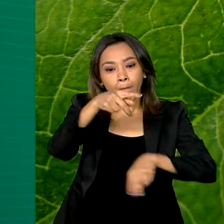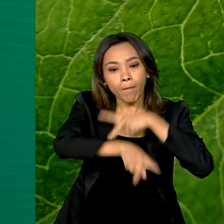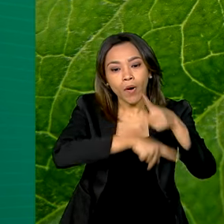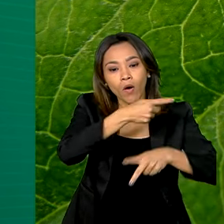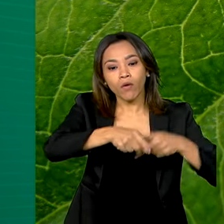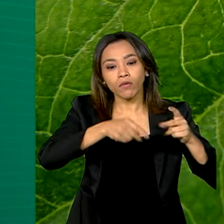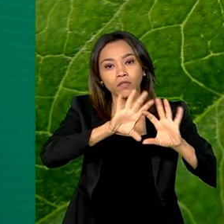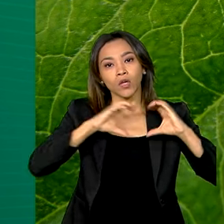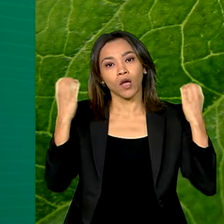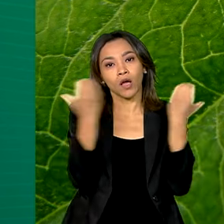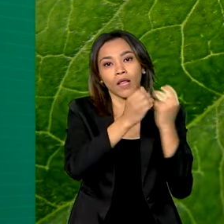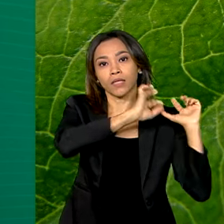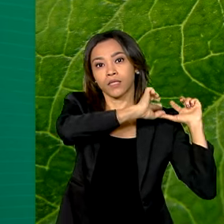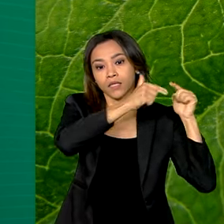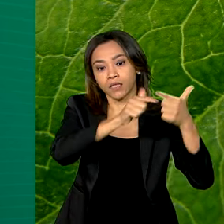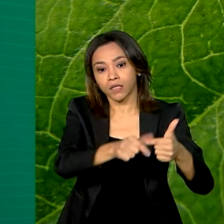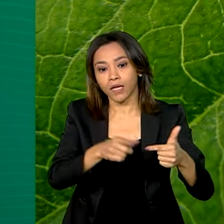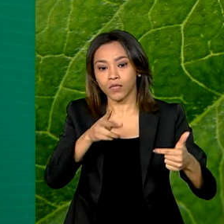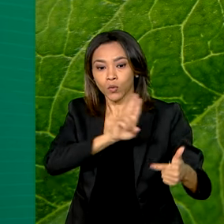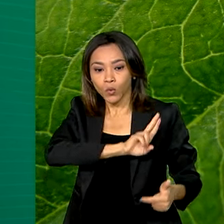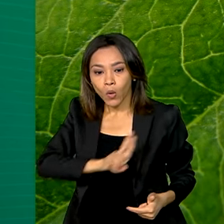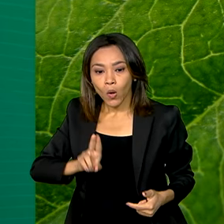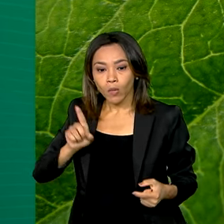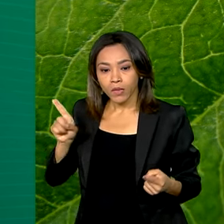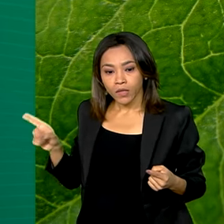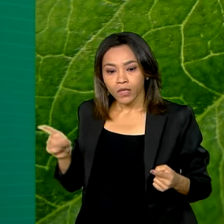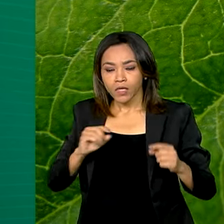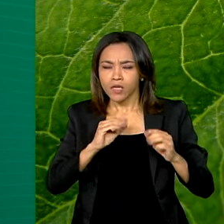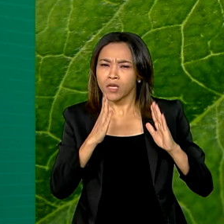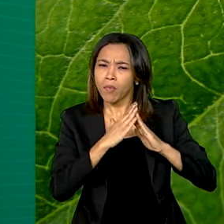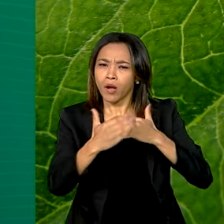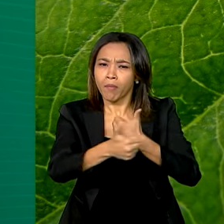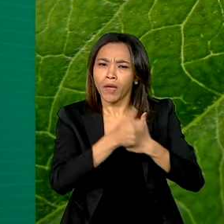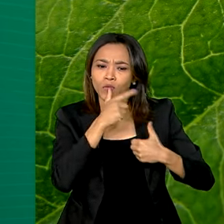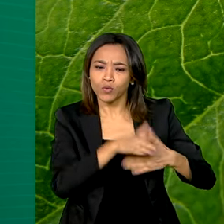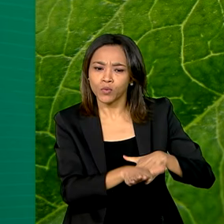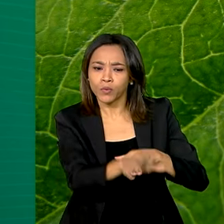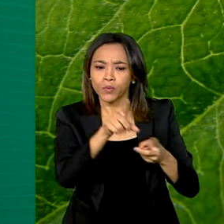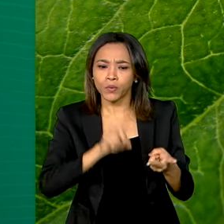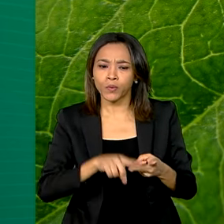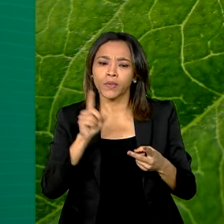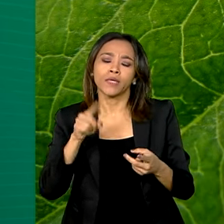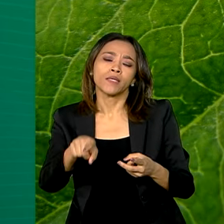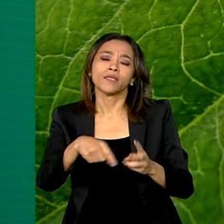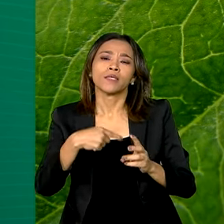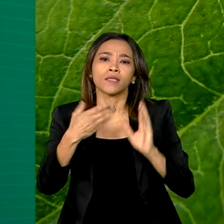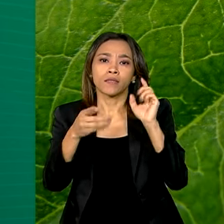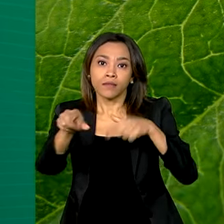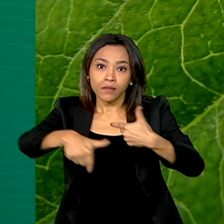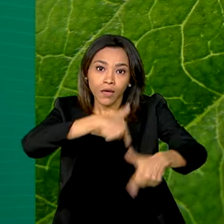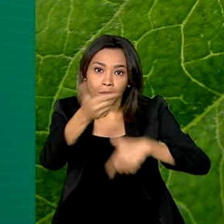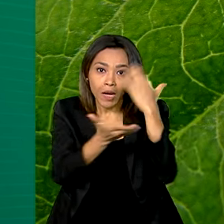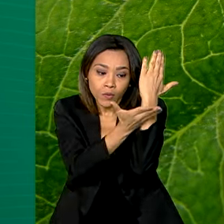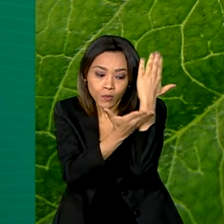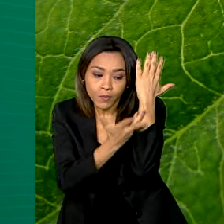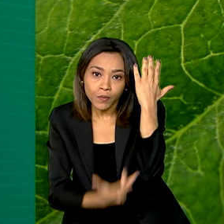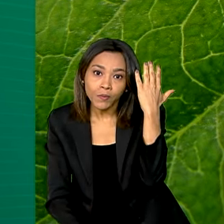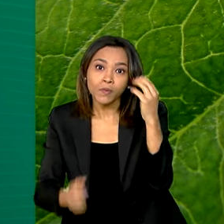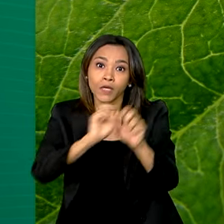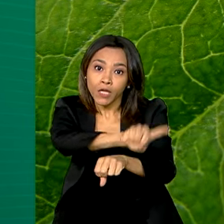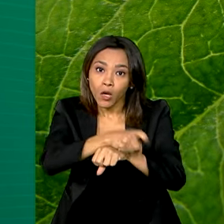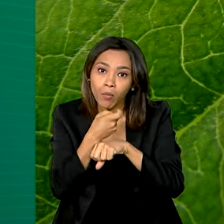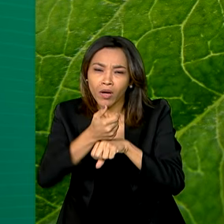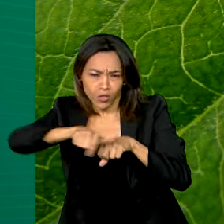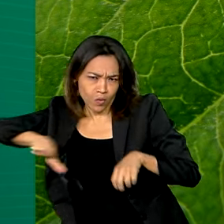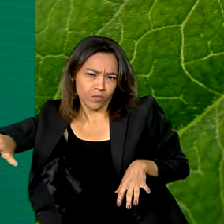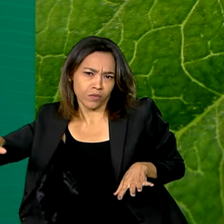tradicionais, como ribeirinhos, extrativistas, indígenas, quilombolas e outros. Até 19